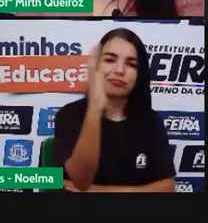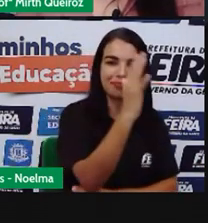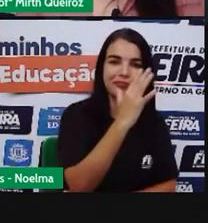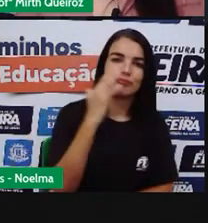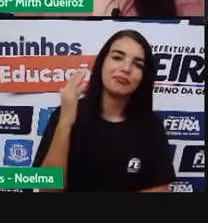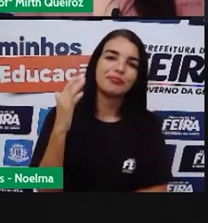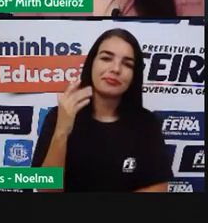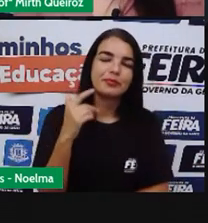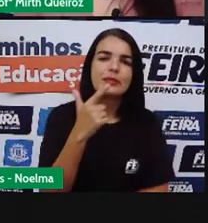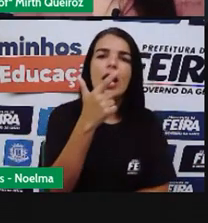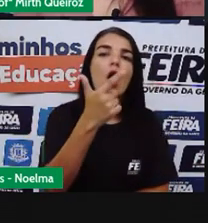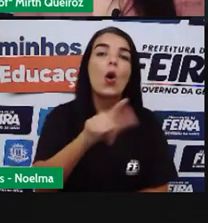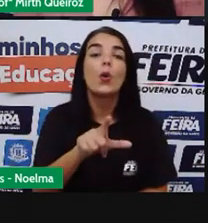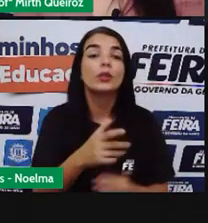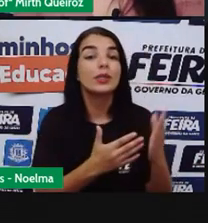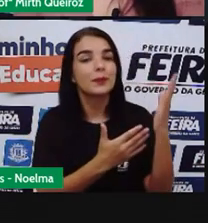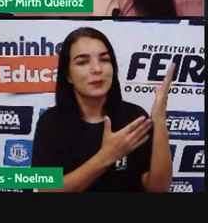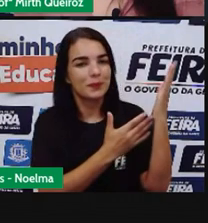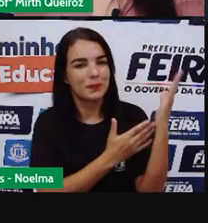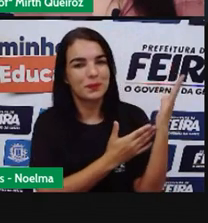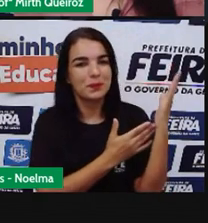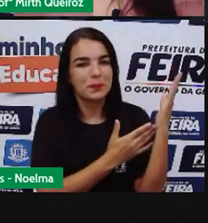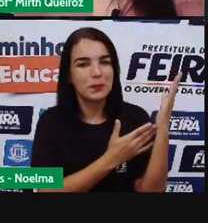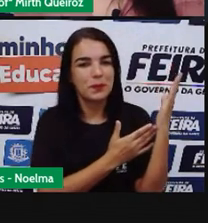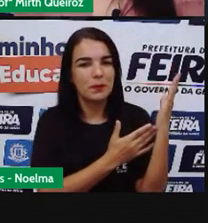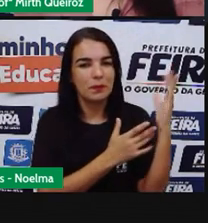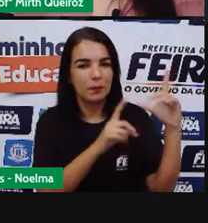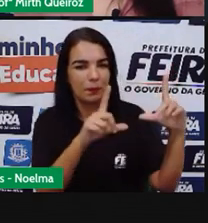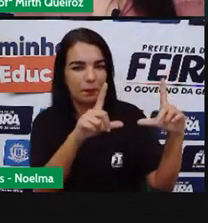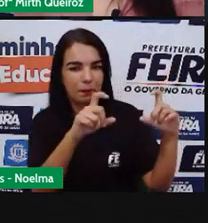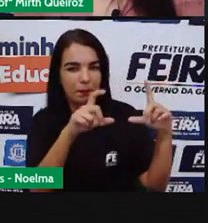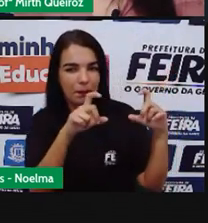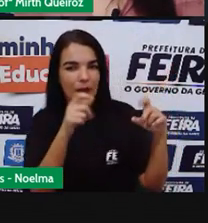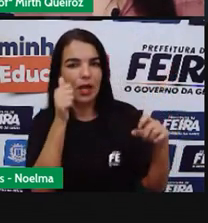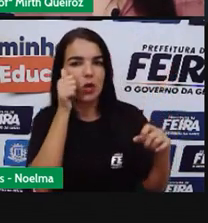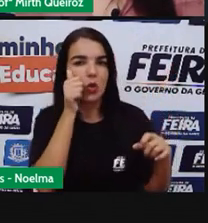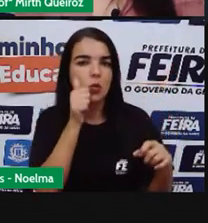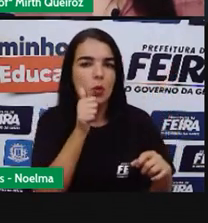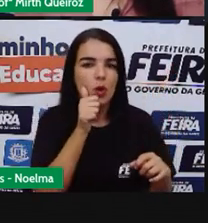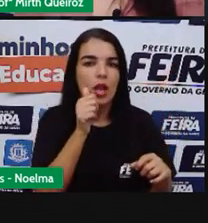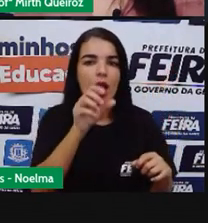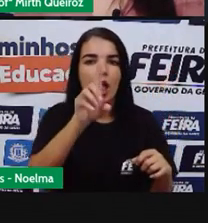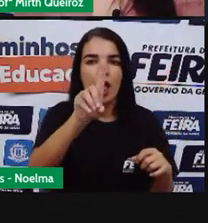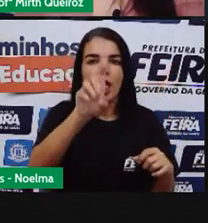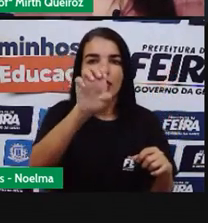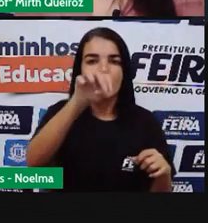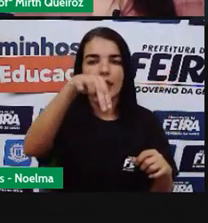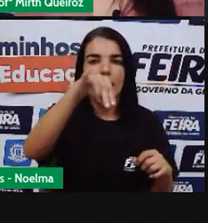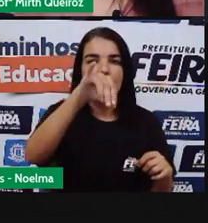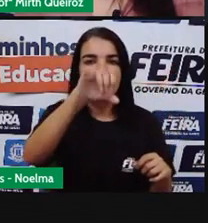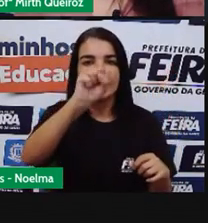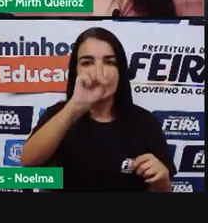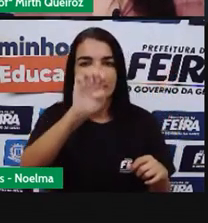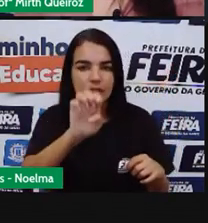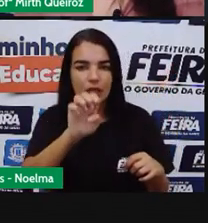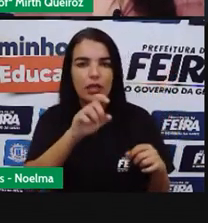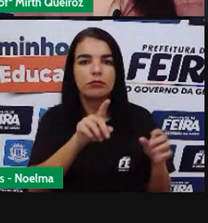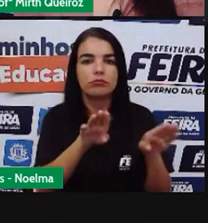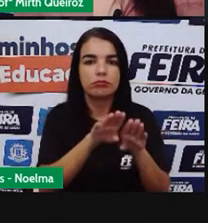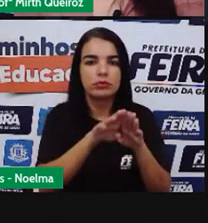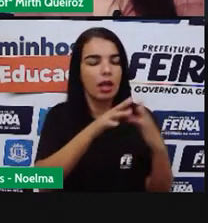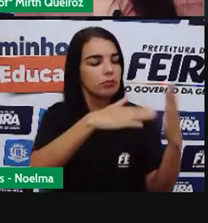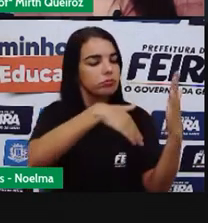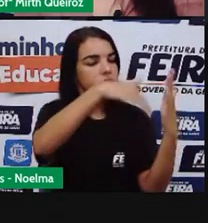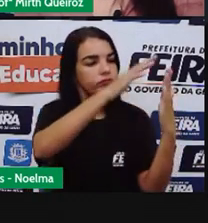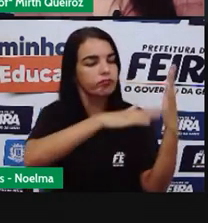temos Mais obras De arte Aqui foi feita Pela pintora Denise Que foi feita A partir Da